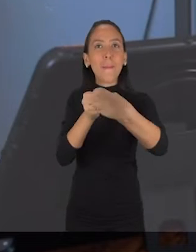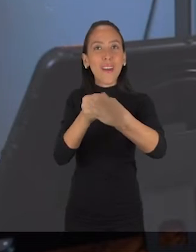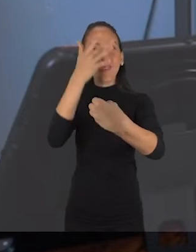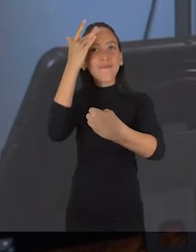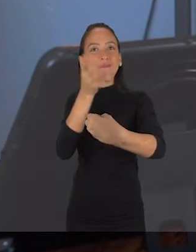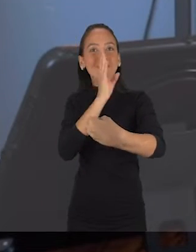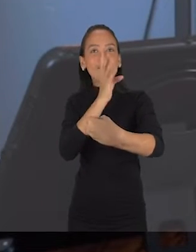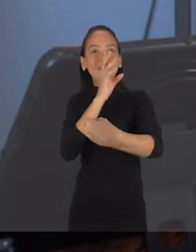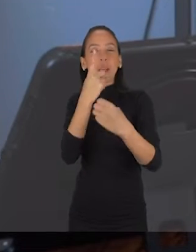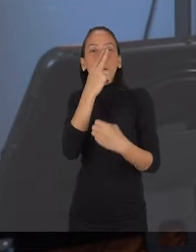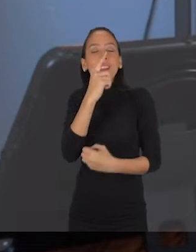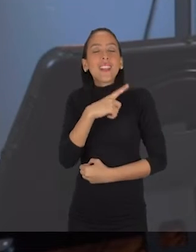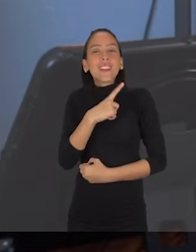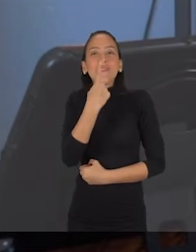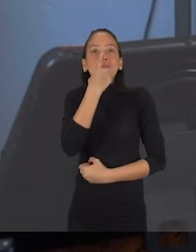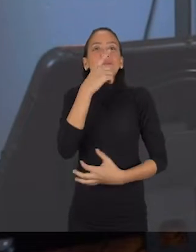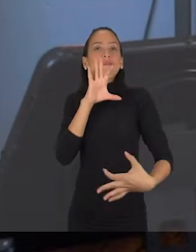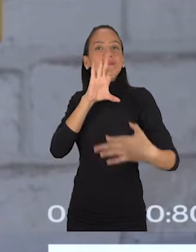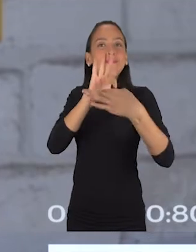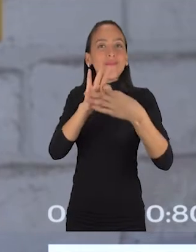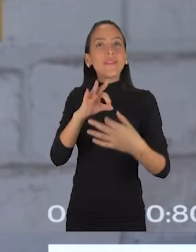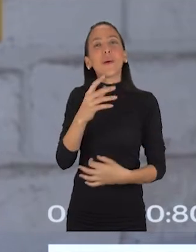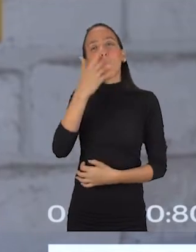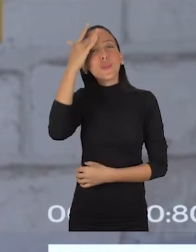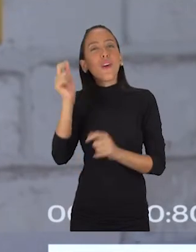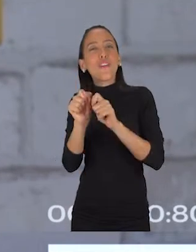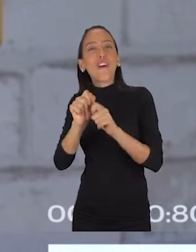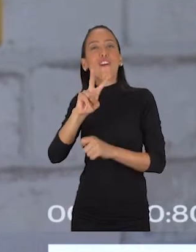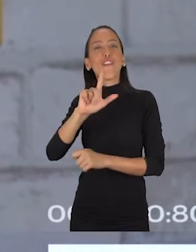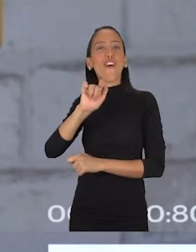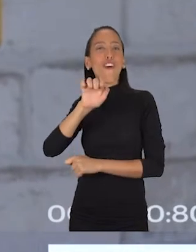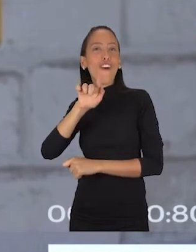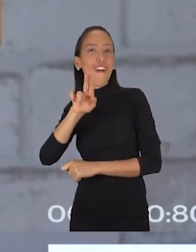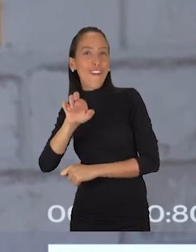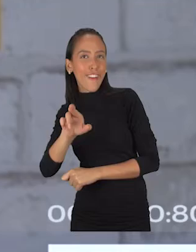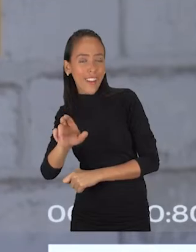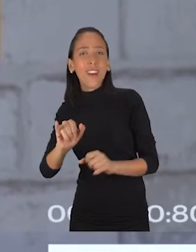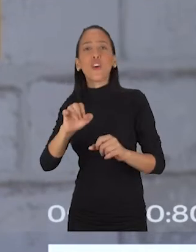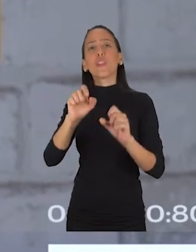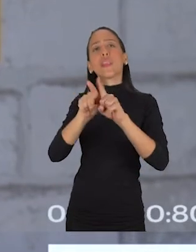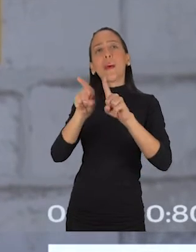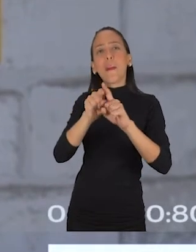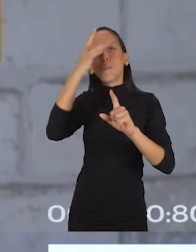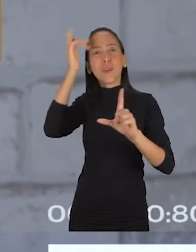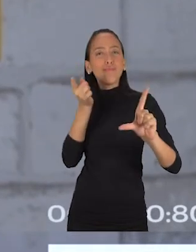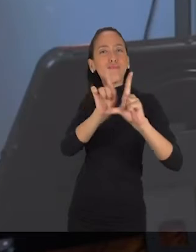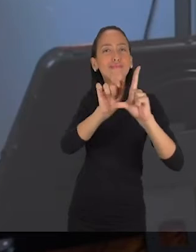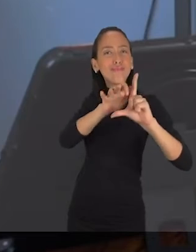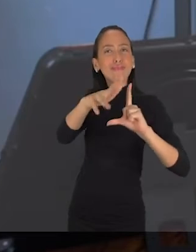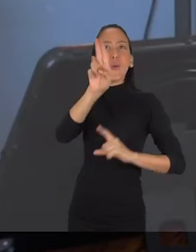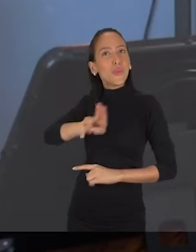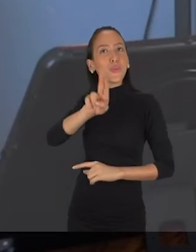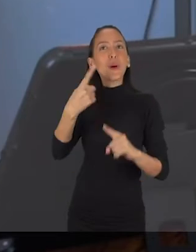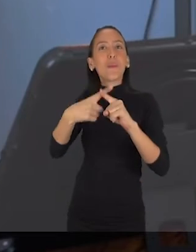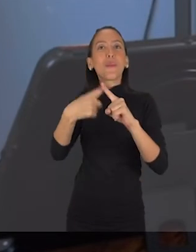público, porque é um plano de intimidade. Ele é muito usado por vlogueiro, por influenciadores, pelo pessoal que fica na rede social o dia inteiro falando na cara do celular.